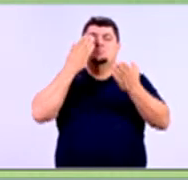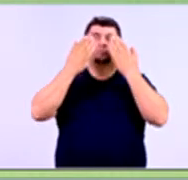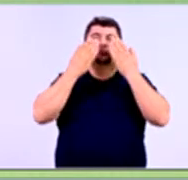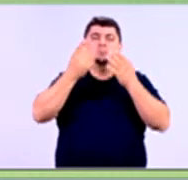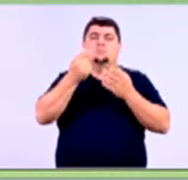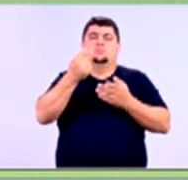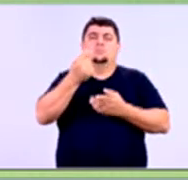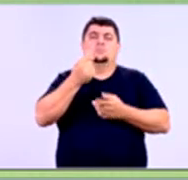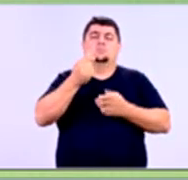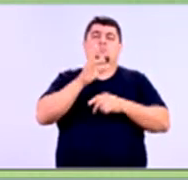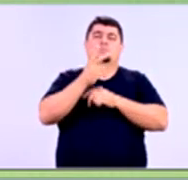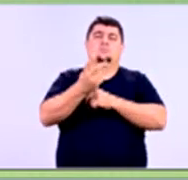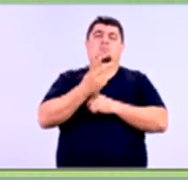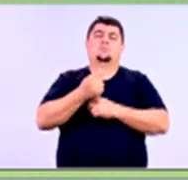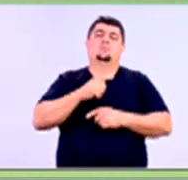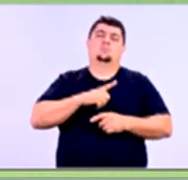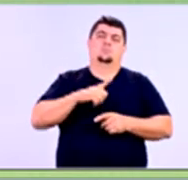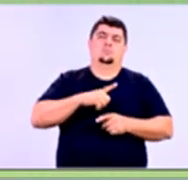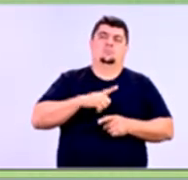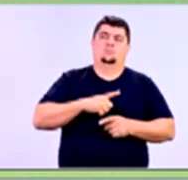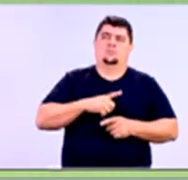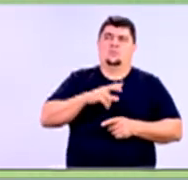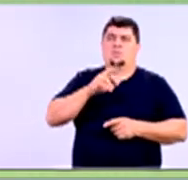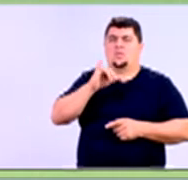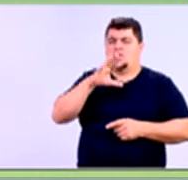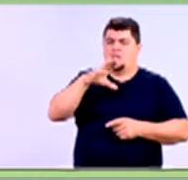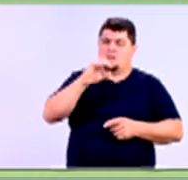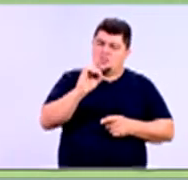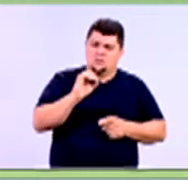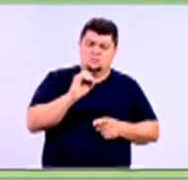risco de crédito. Quando a gente vai falar risco